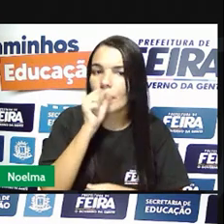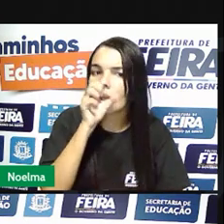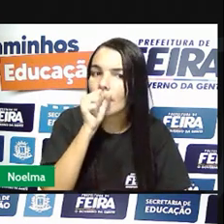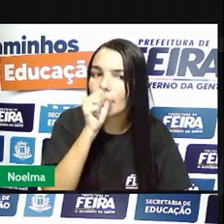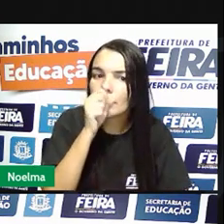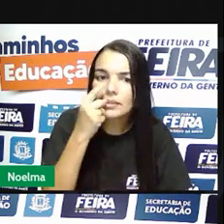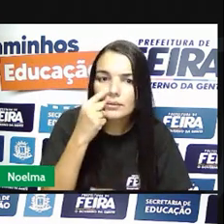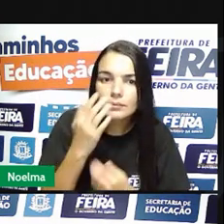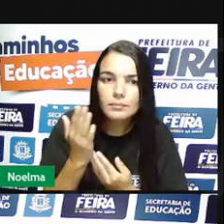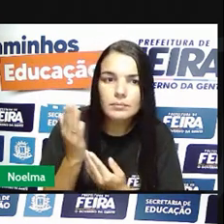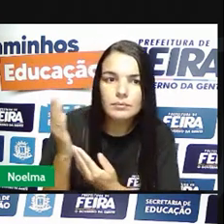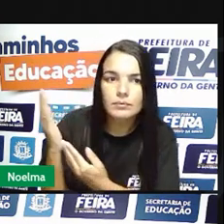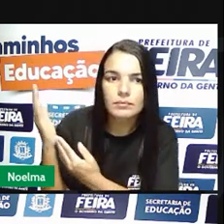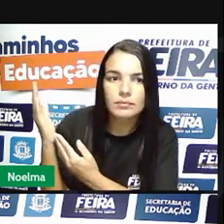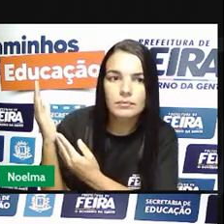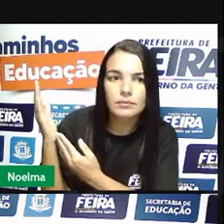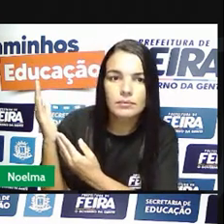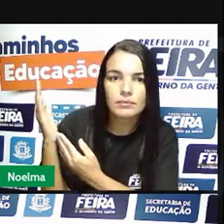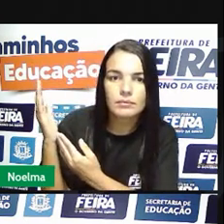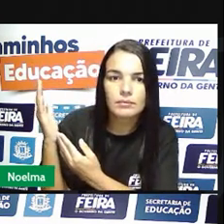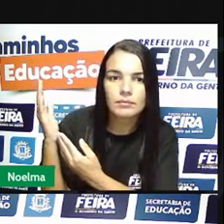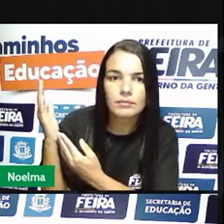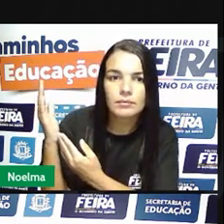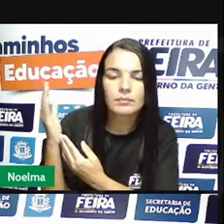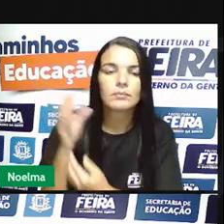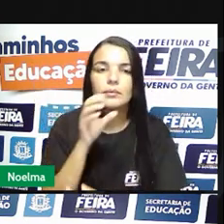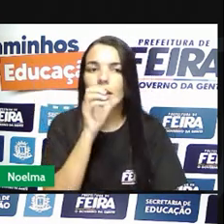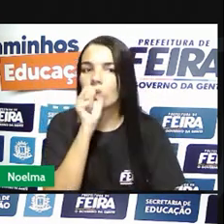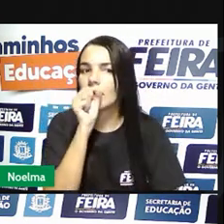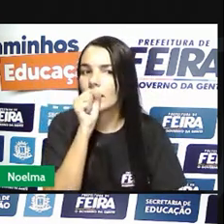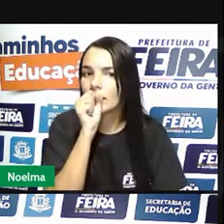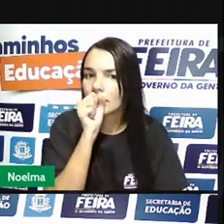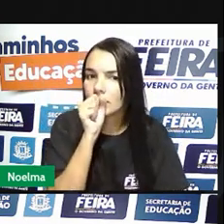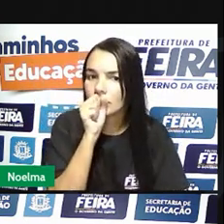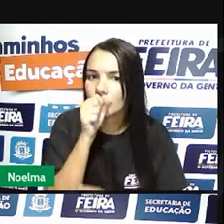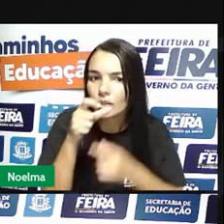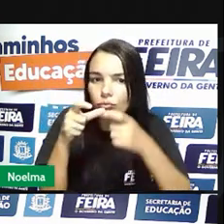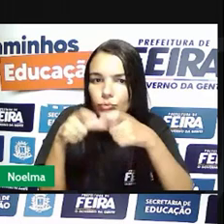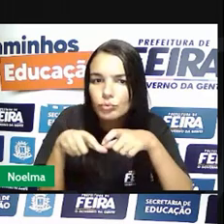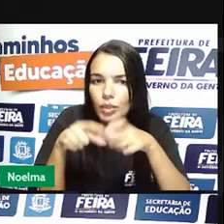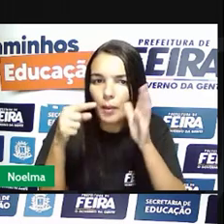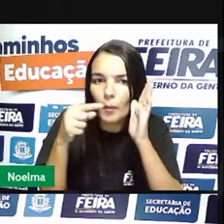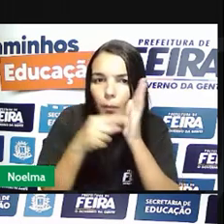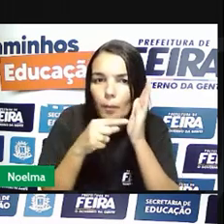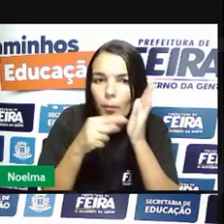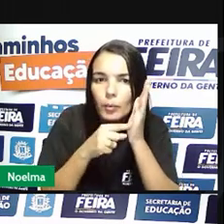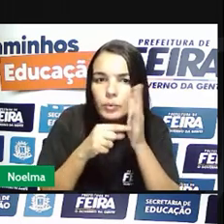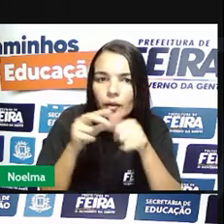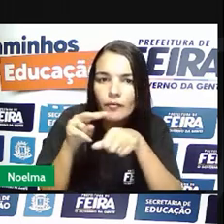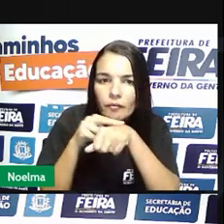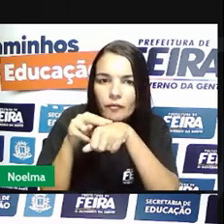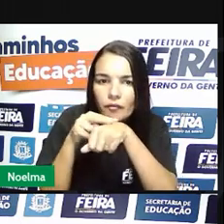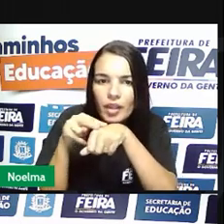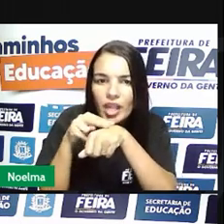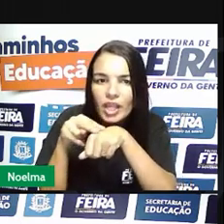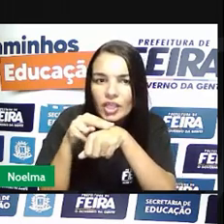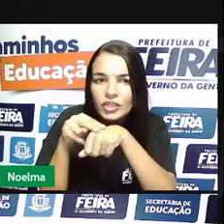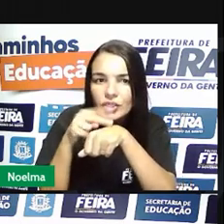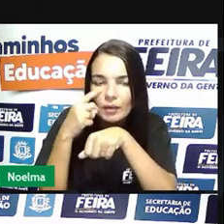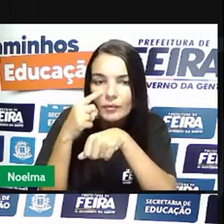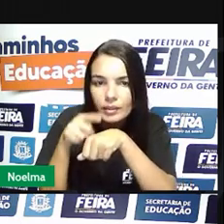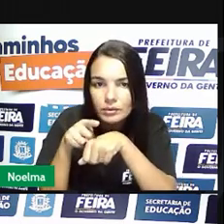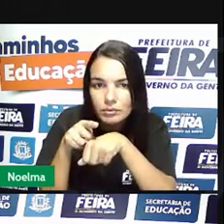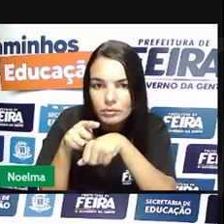revolta, que é essa parte aqui, ó, de laranja, onde tem o sinalzinho aí verde. Foi onde